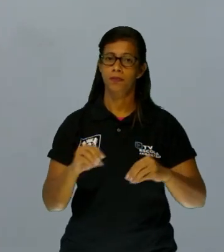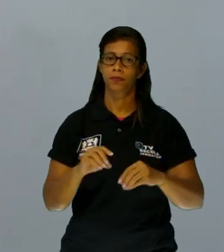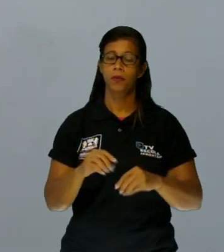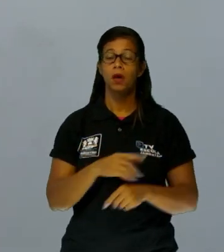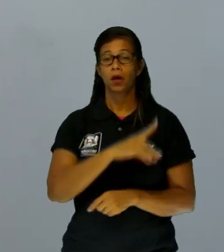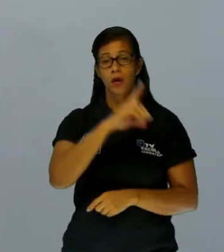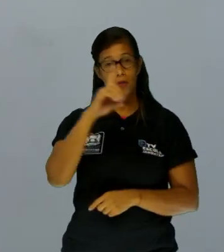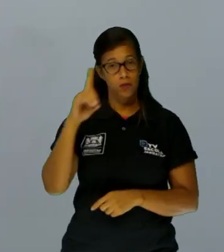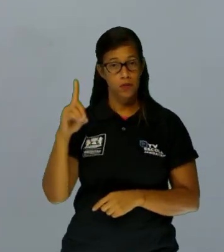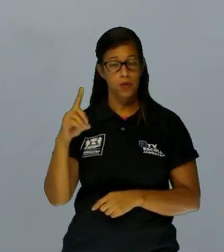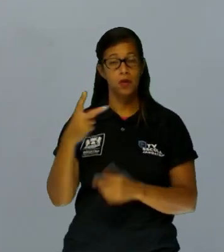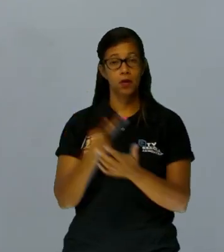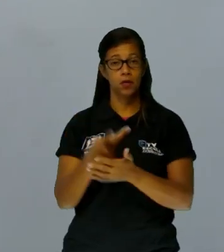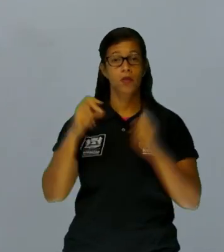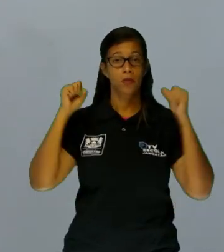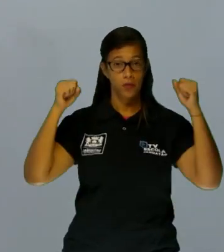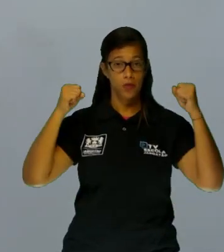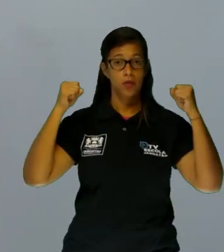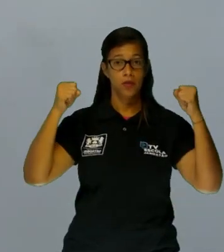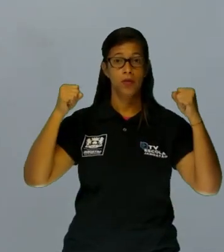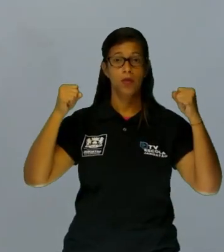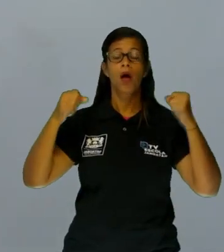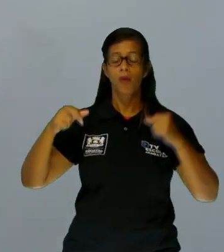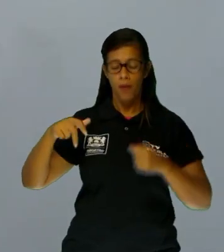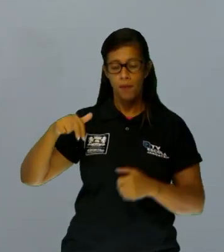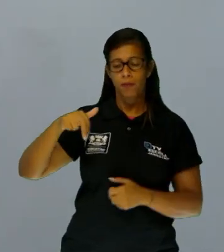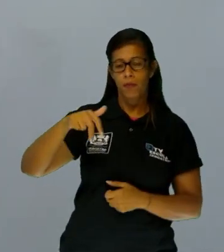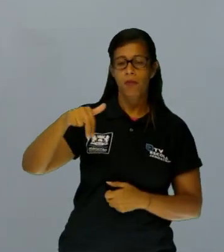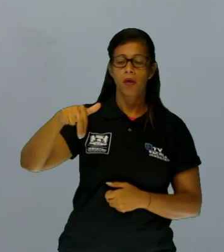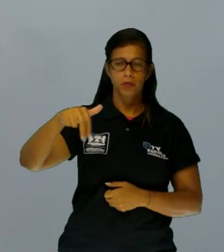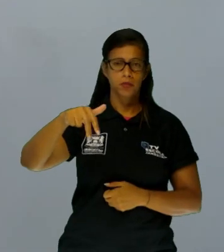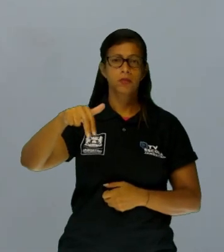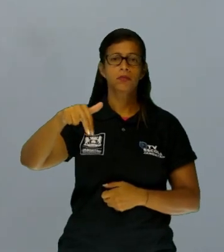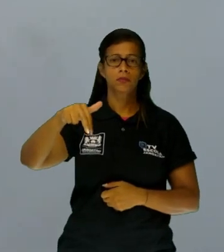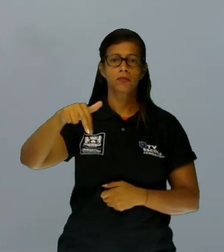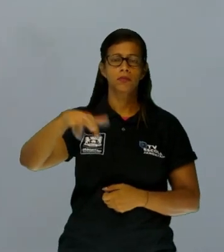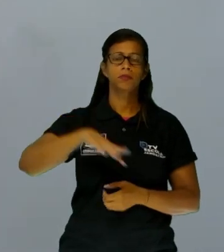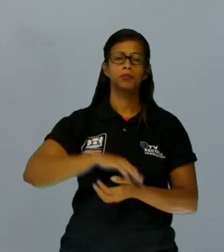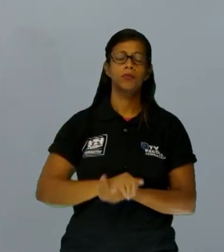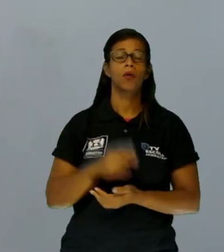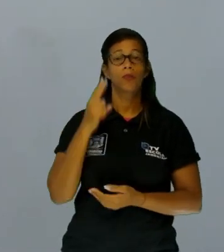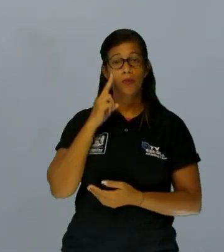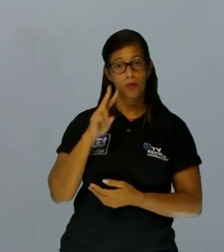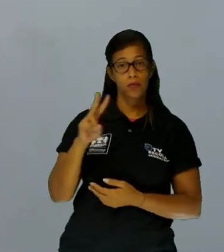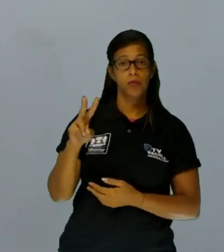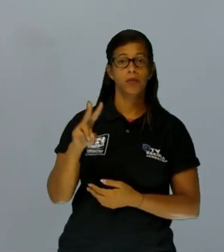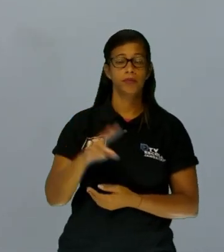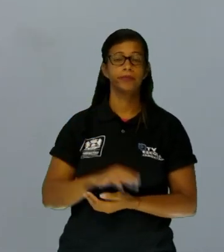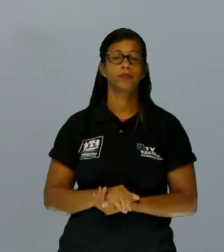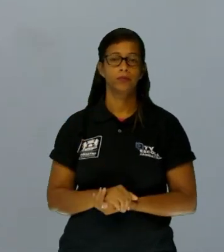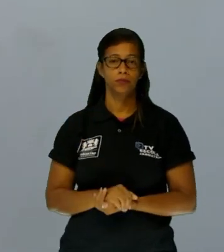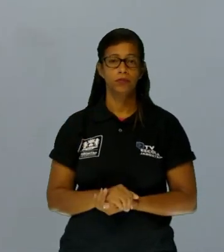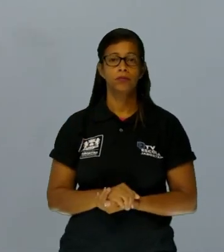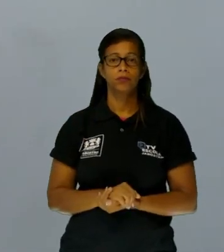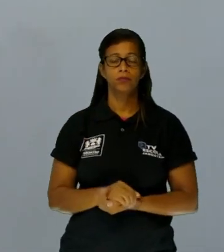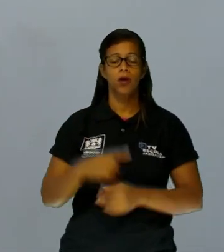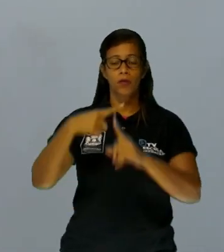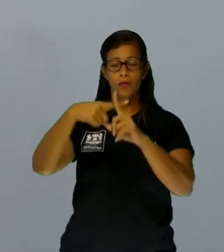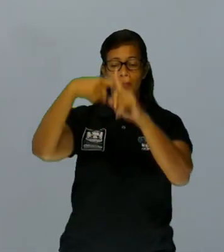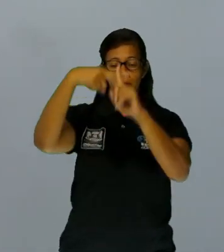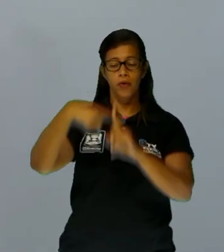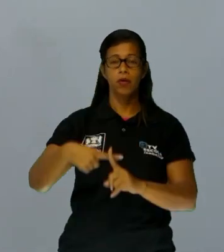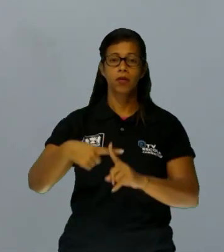que esse protesto aconteceu, eu estava passando na Prado de Boa Viagem e cheguei a vê-lo presencialmente. E a cena era essa. As cruzes fincadas na areia